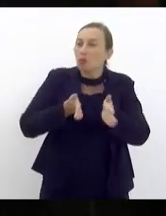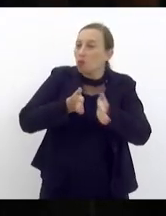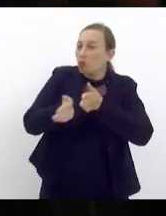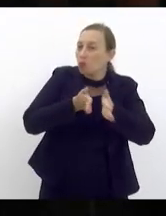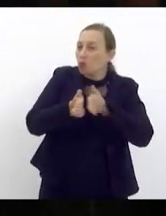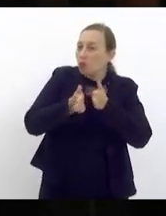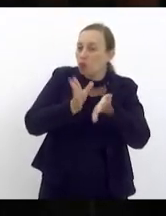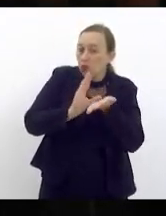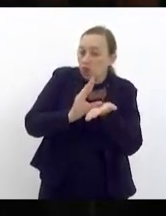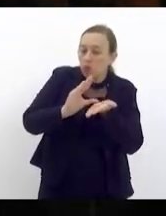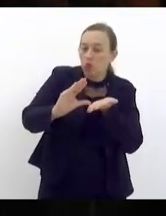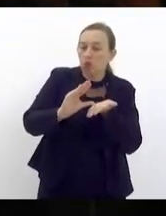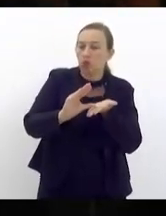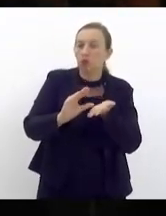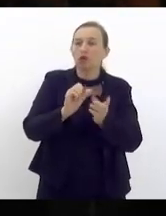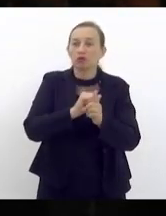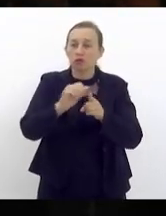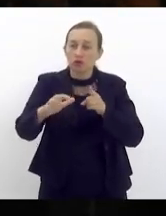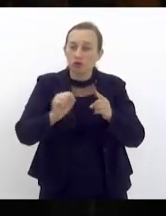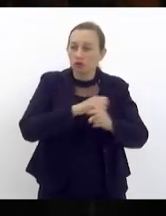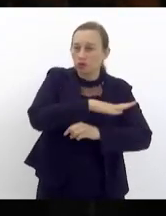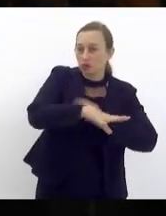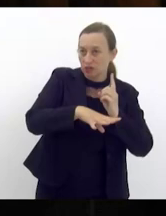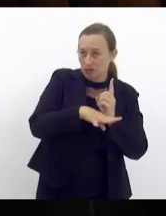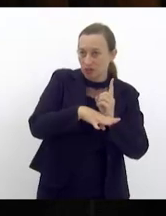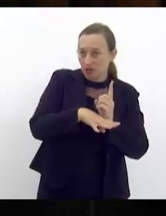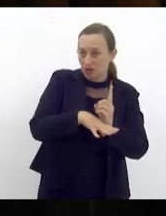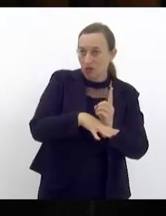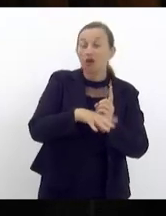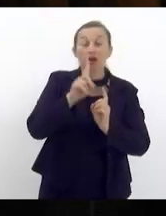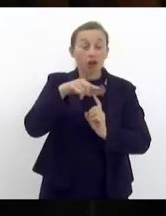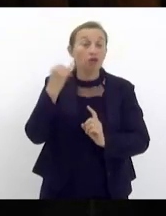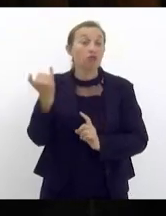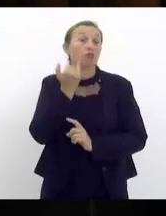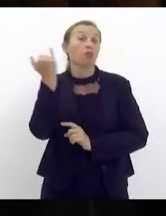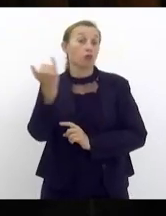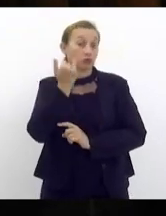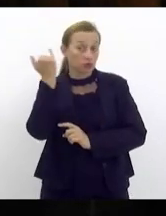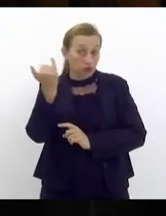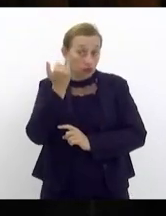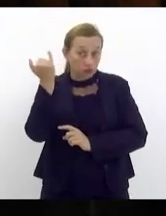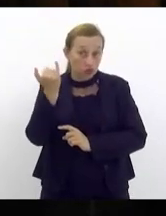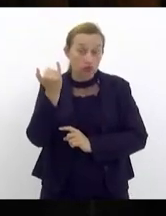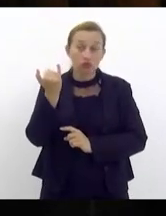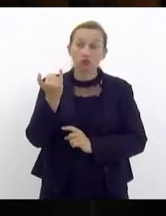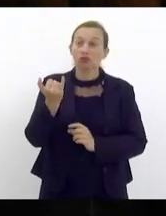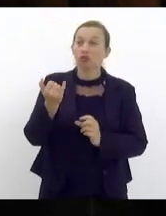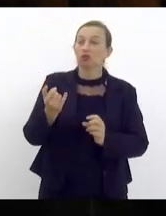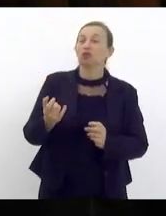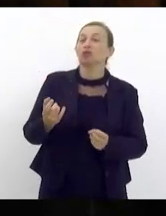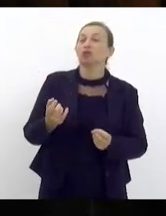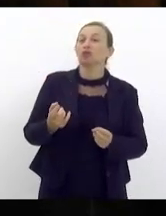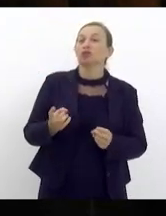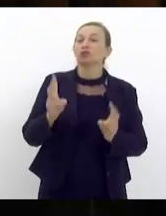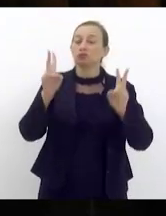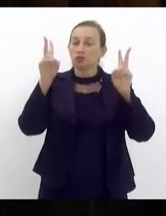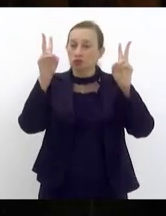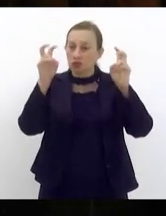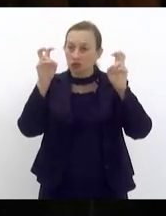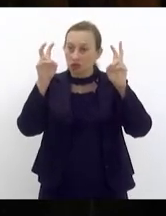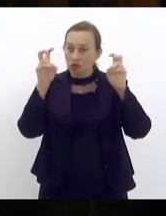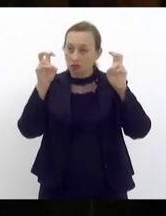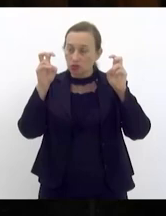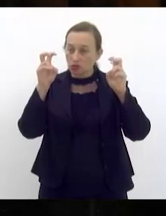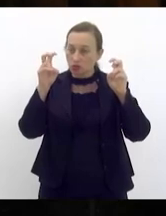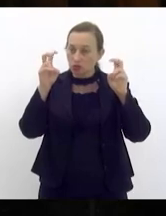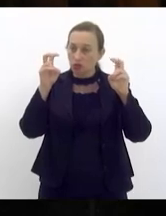o benefício do aluguel social que é extremamente importante nos casos de calamidade mas o que